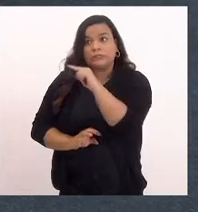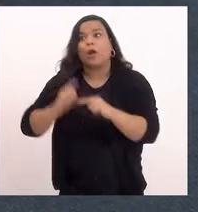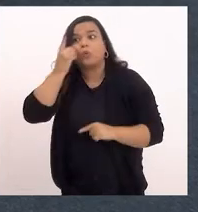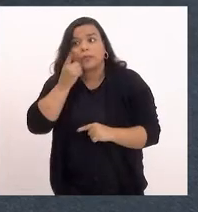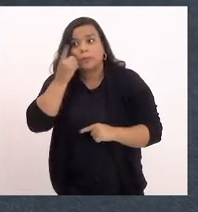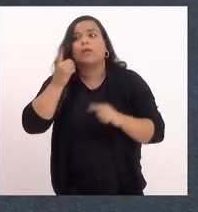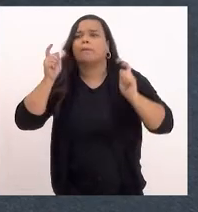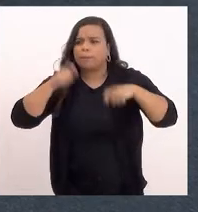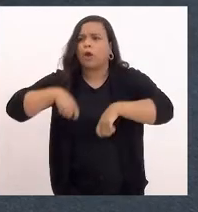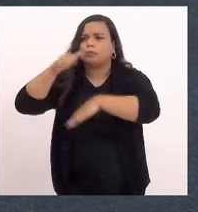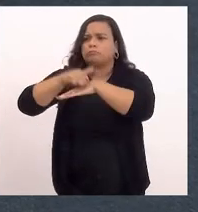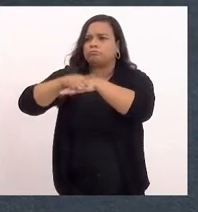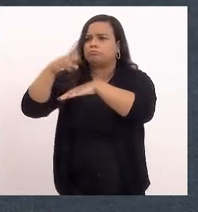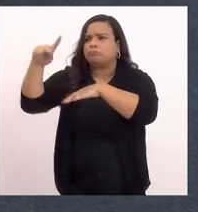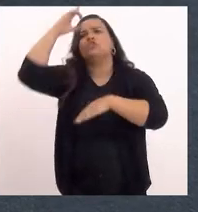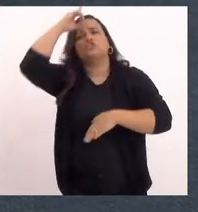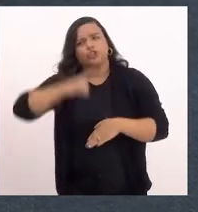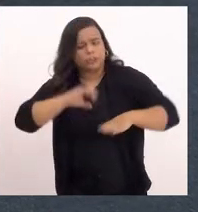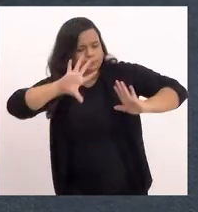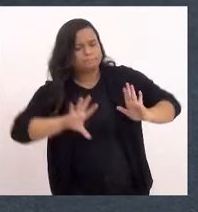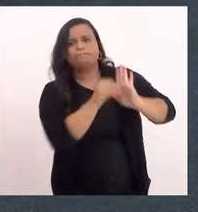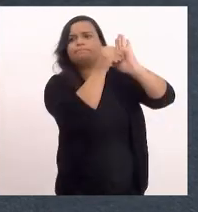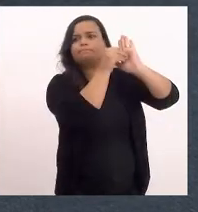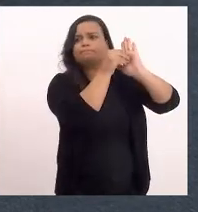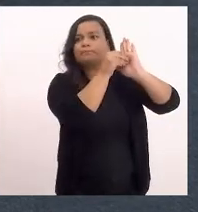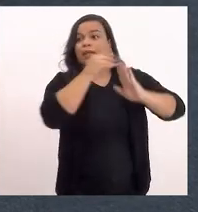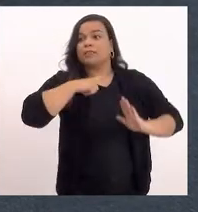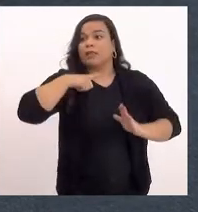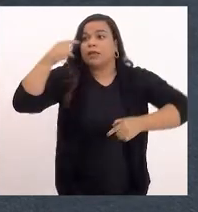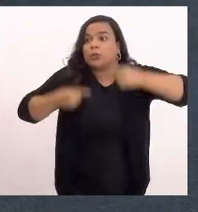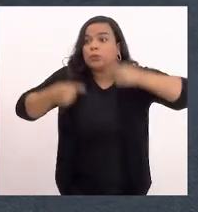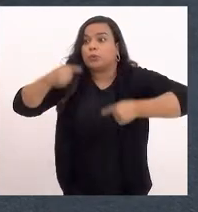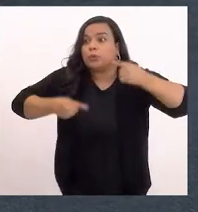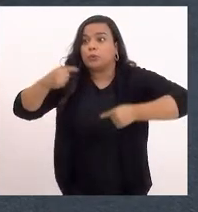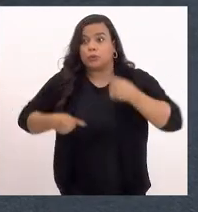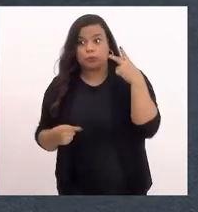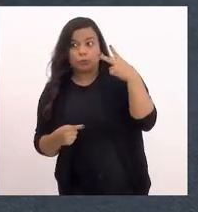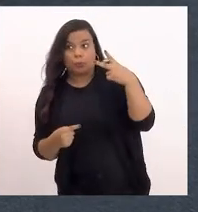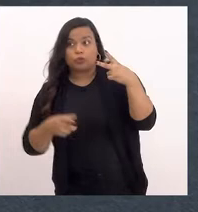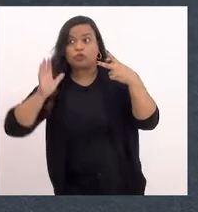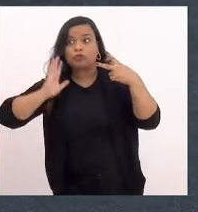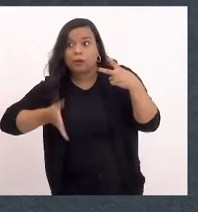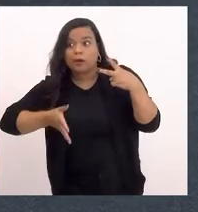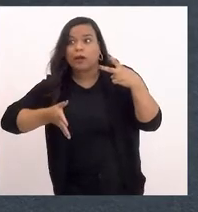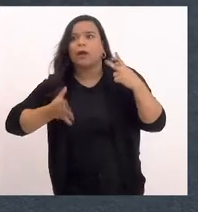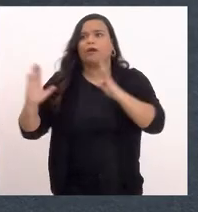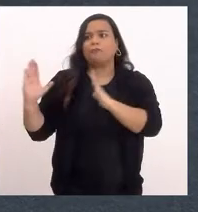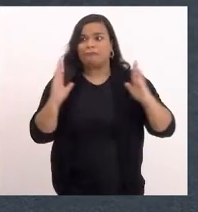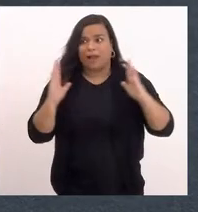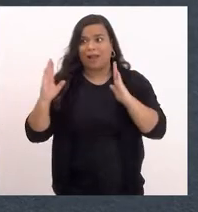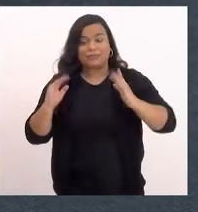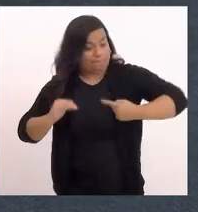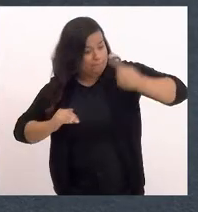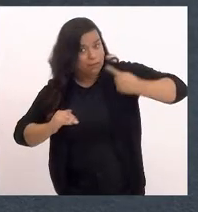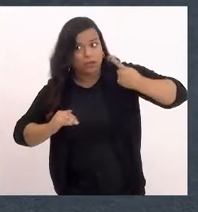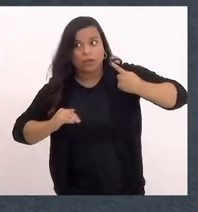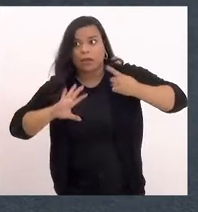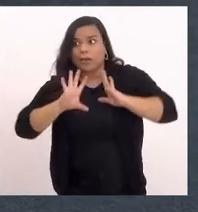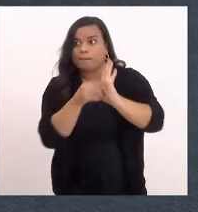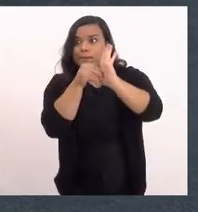a emendar. Está em segunda discussão, já passou a fase da primeira de emenda.